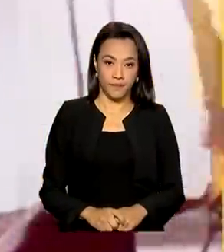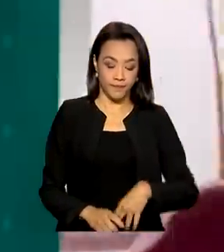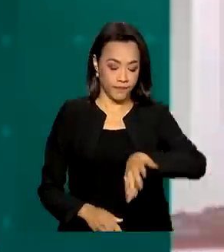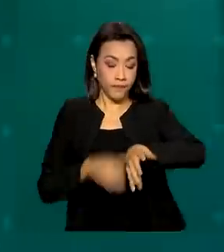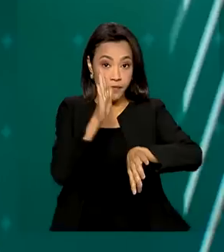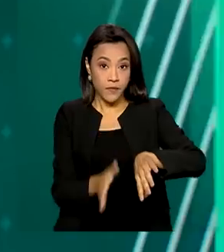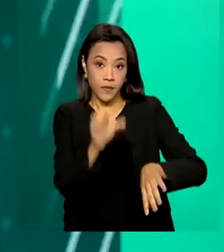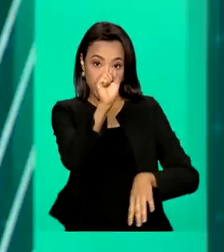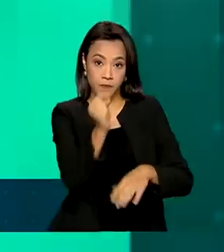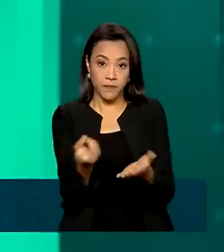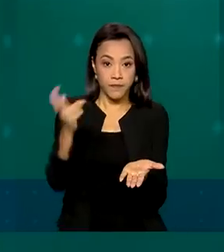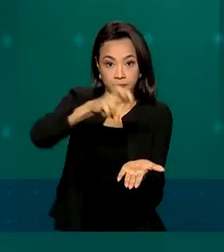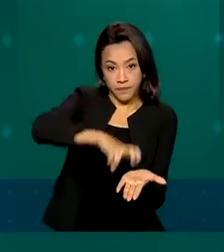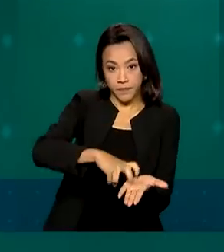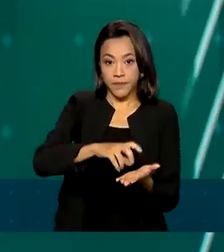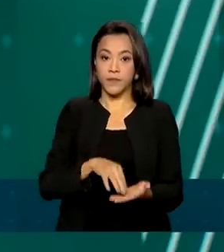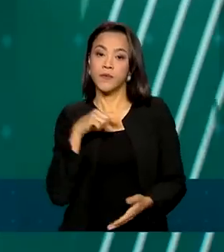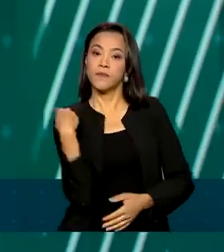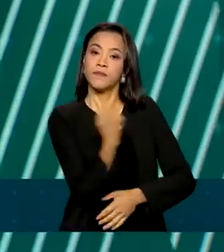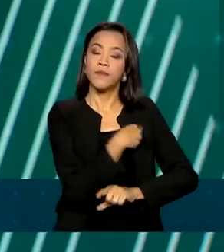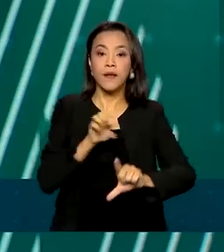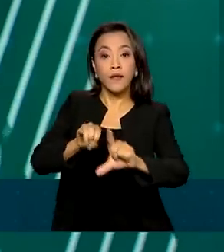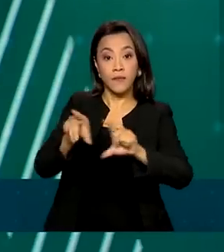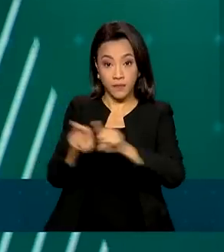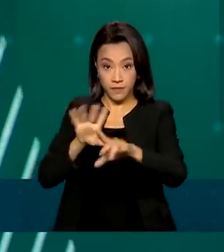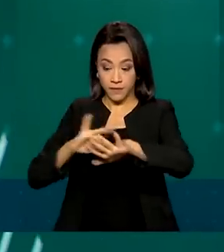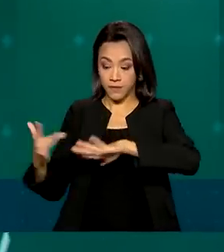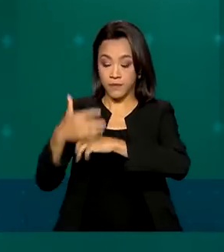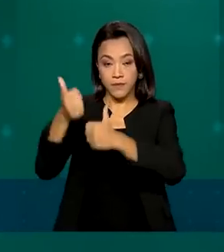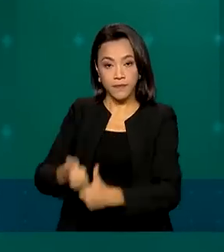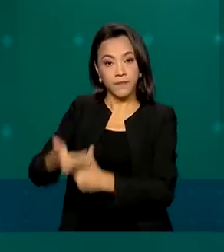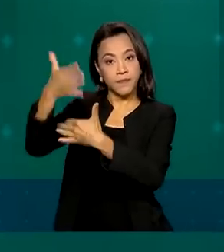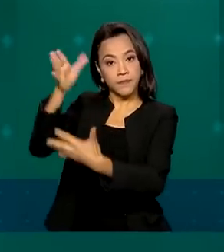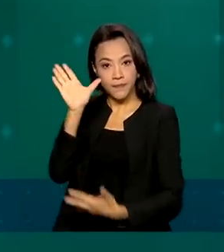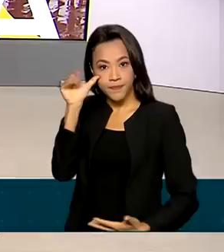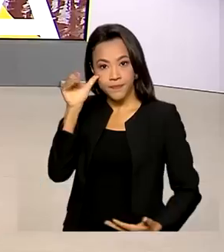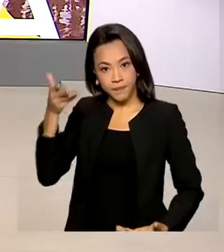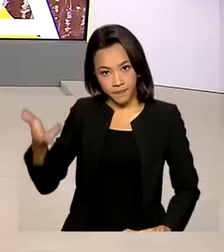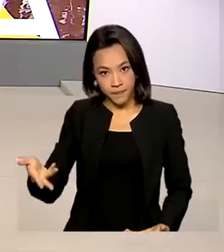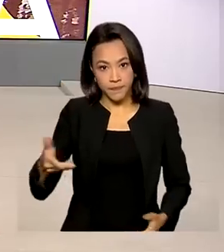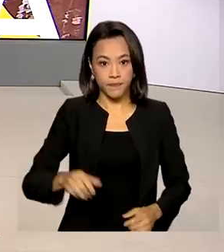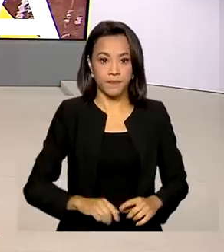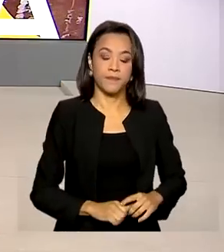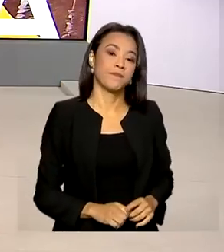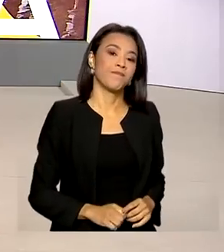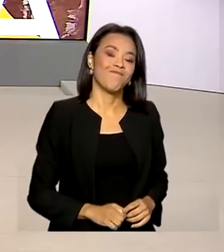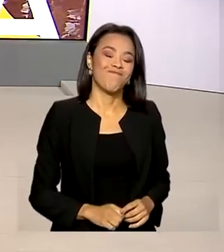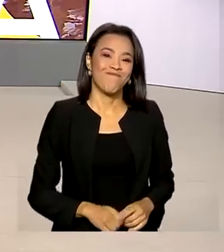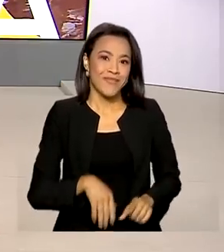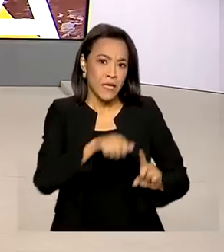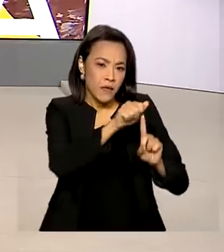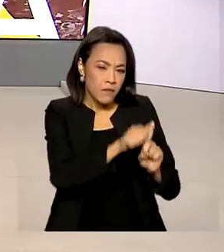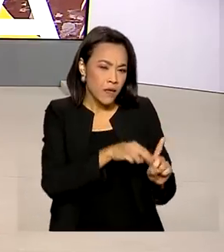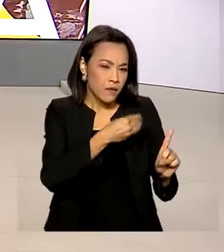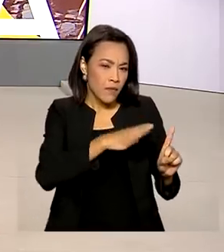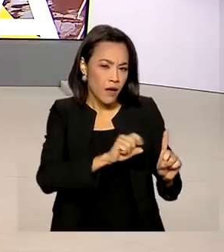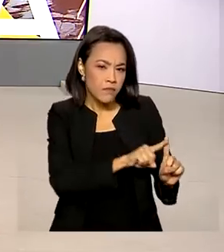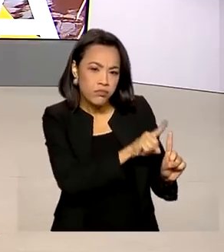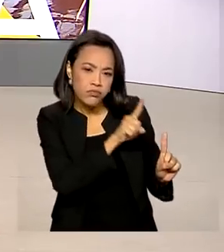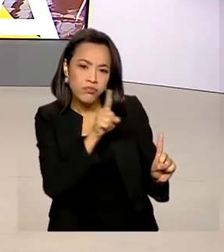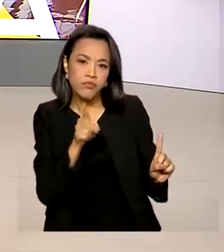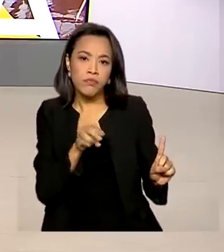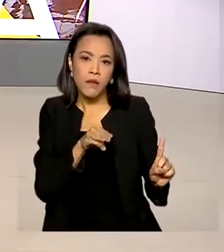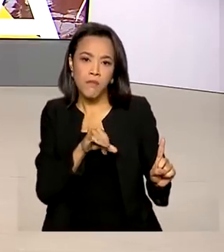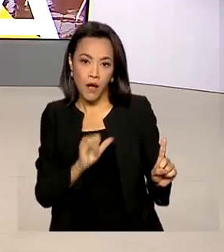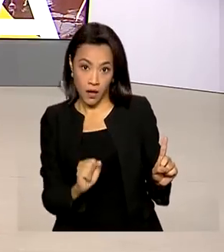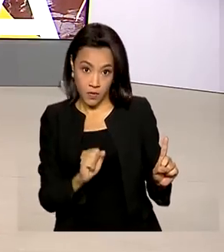São 8 horas da manhã e estamos ao vivo também pelas redes sociais. De março a maio deste ano,